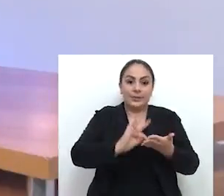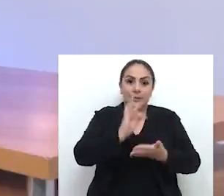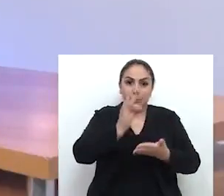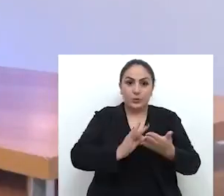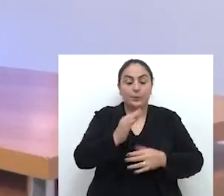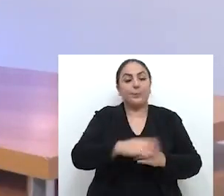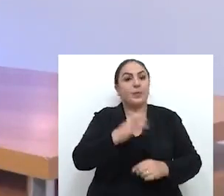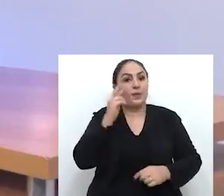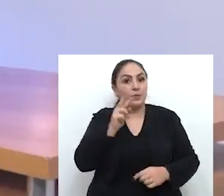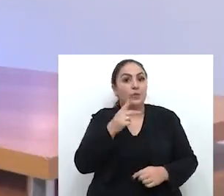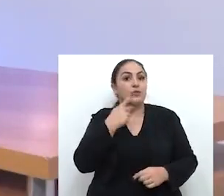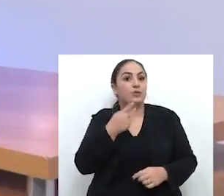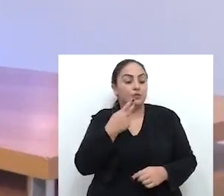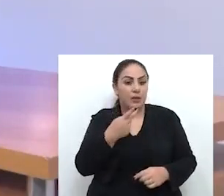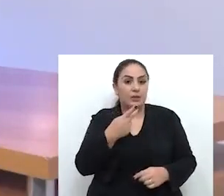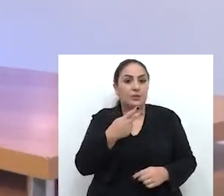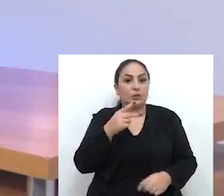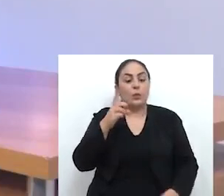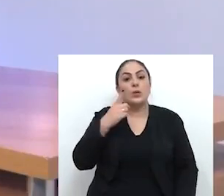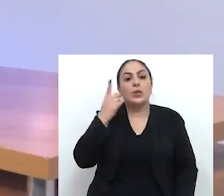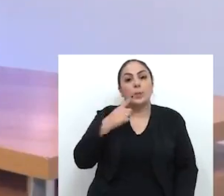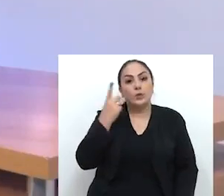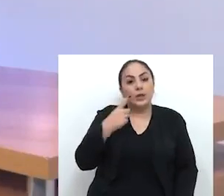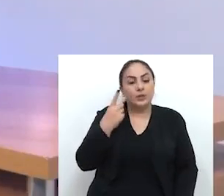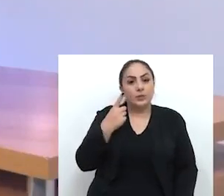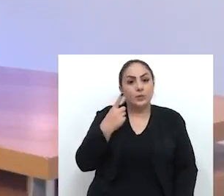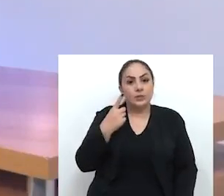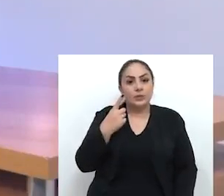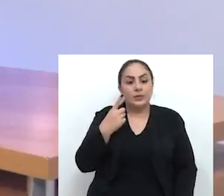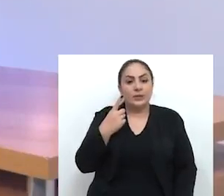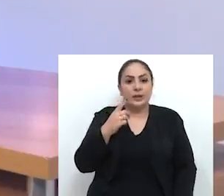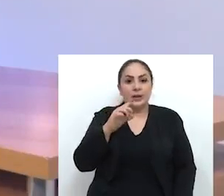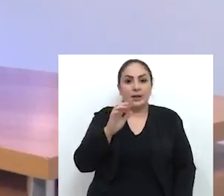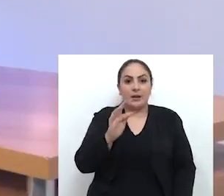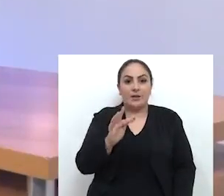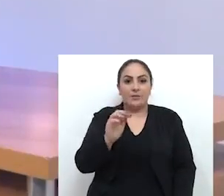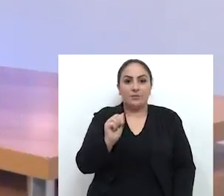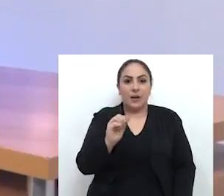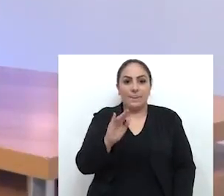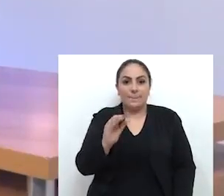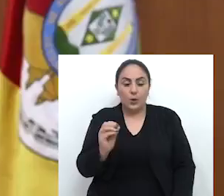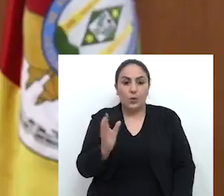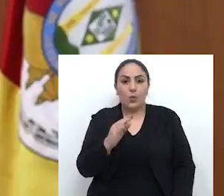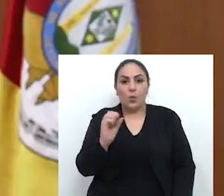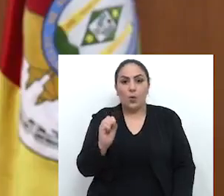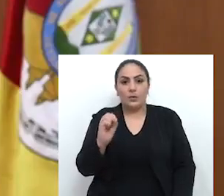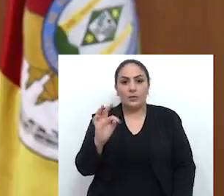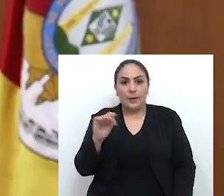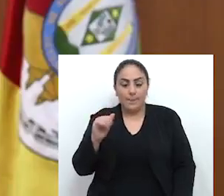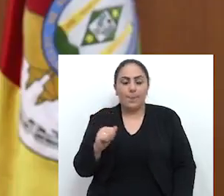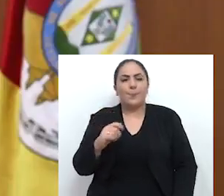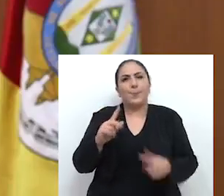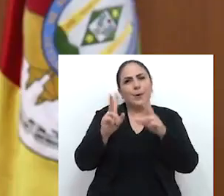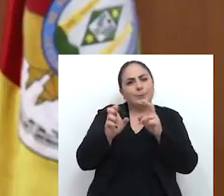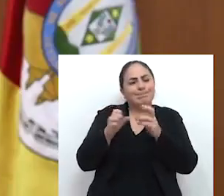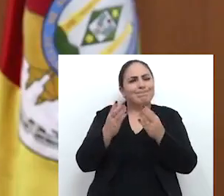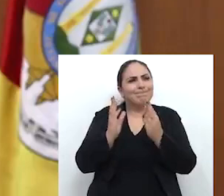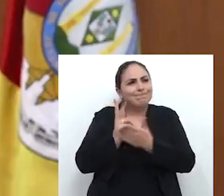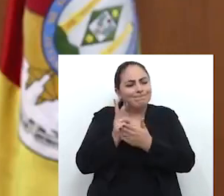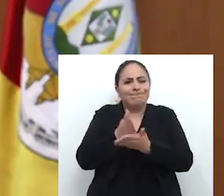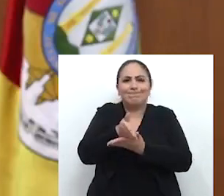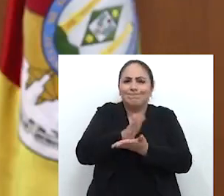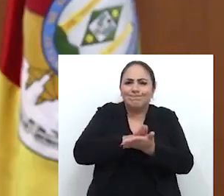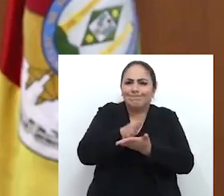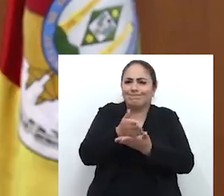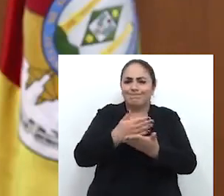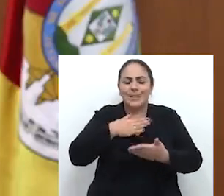tributária. Veja então o que disse o deputado estadual Fábio Osterman. Uma questão que sempre me intrigou e